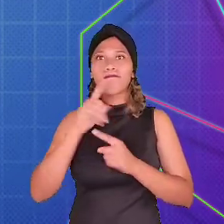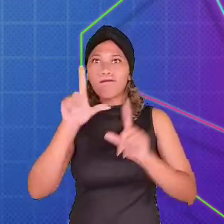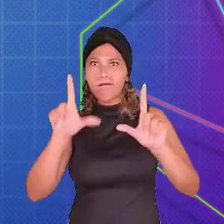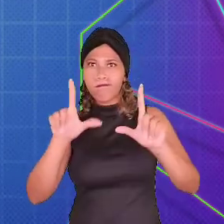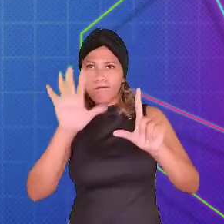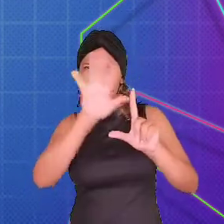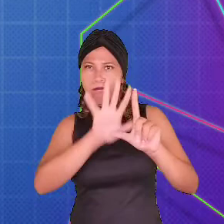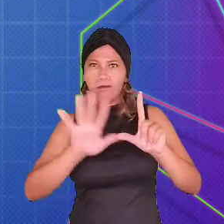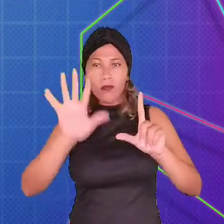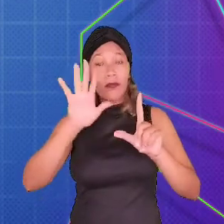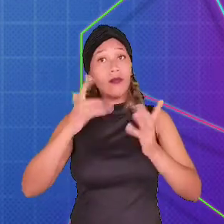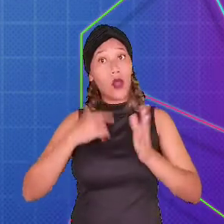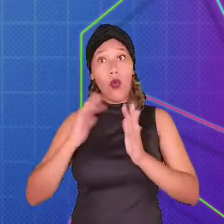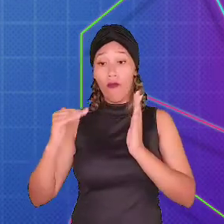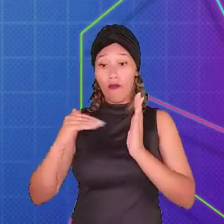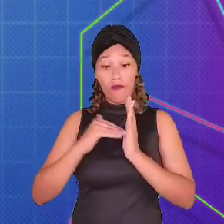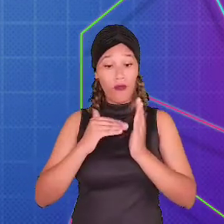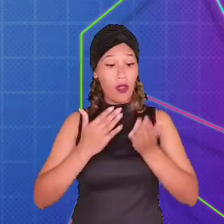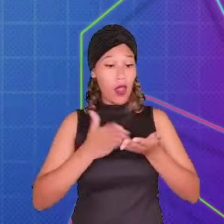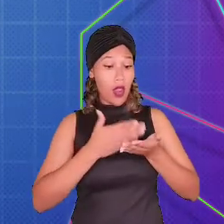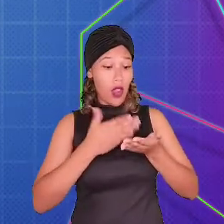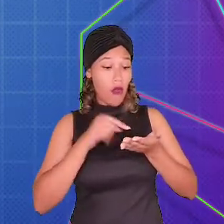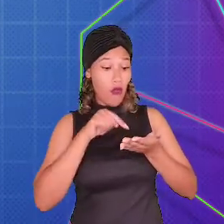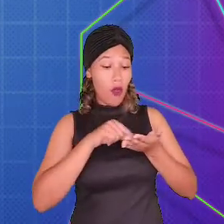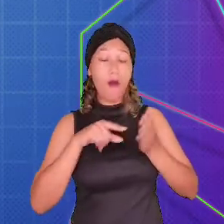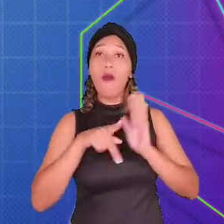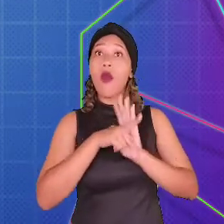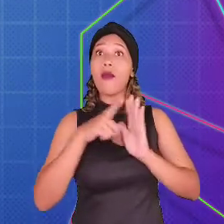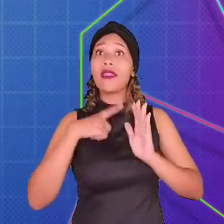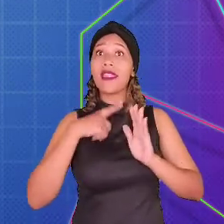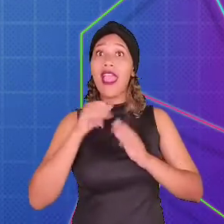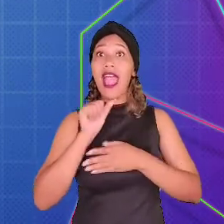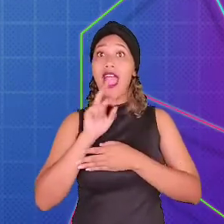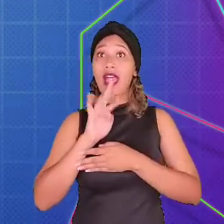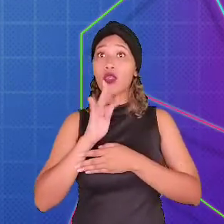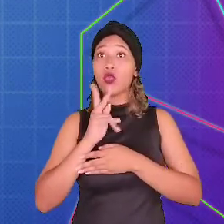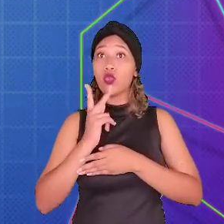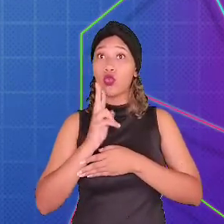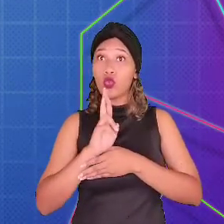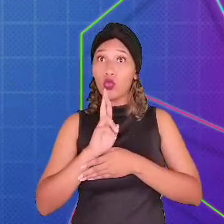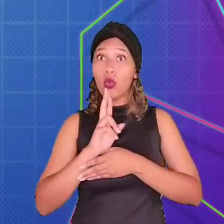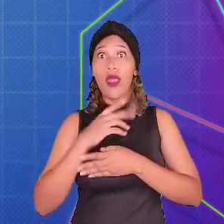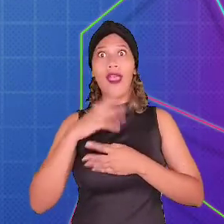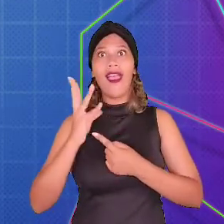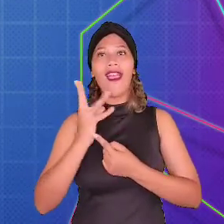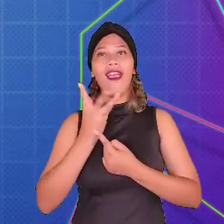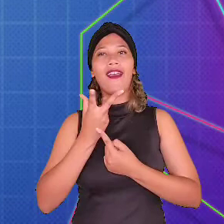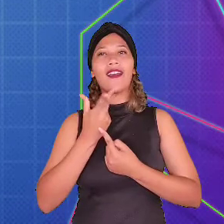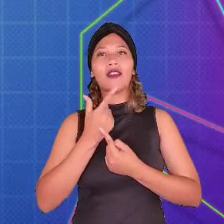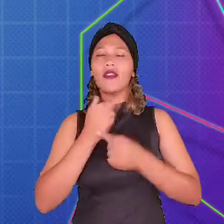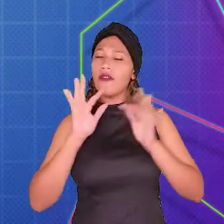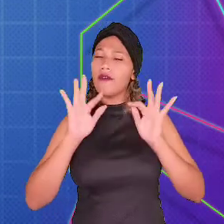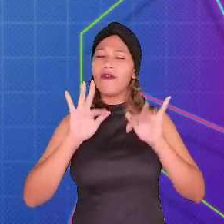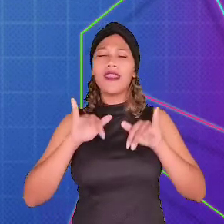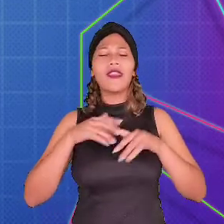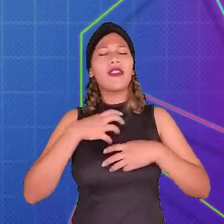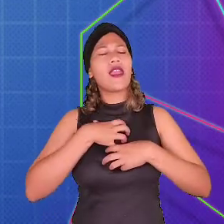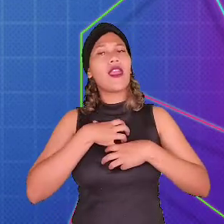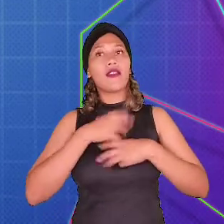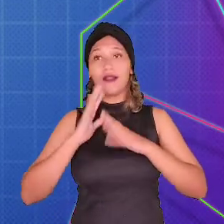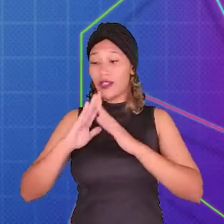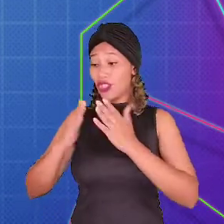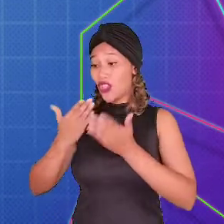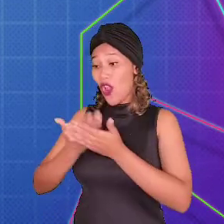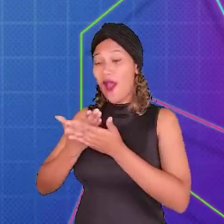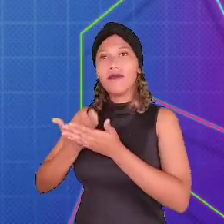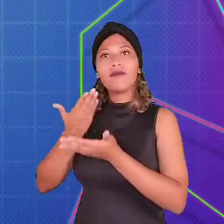livro, após o fim da arte, o autor Arthur Danto afirma que a arte chegou, chegou ao fim. Na